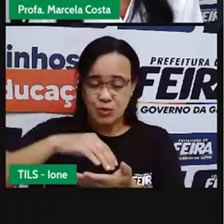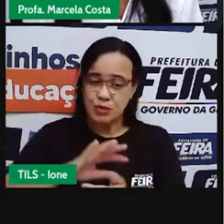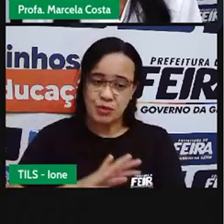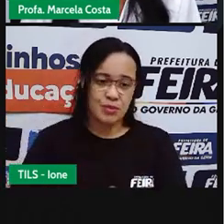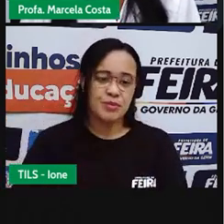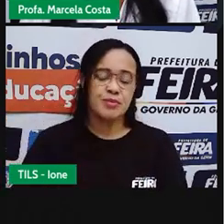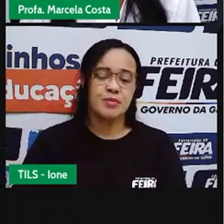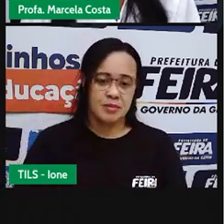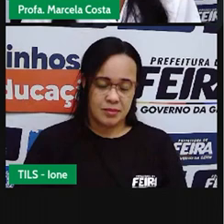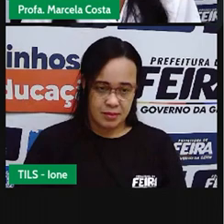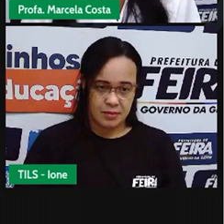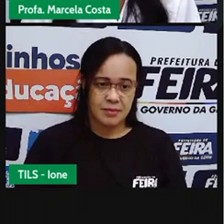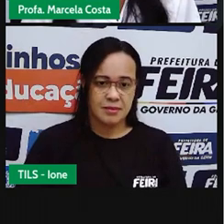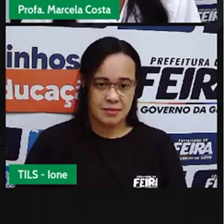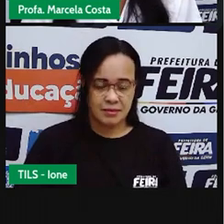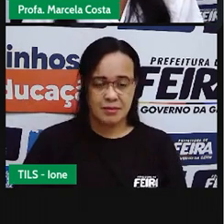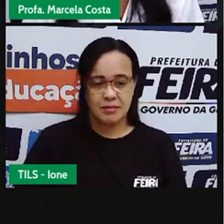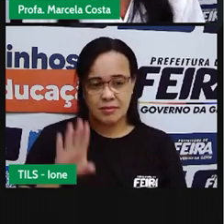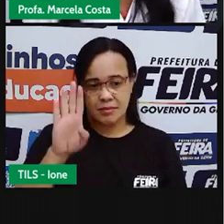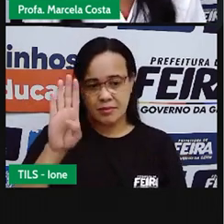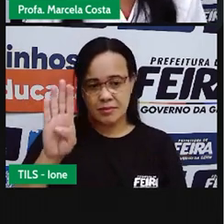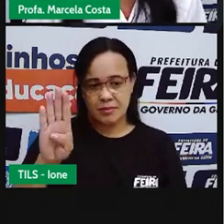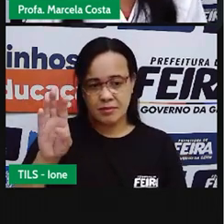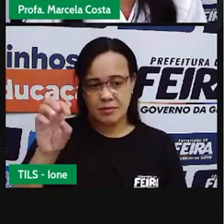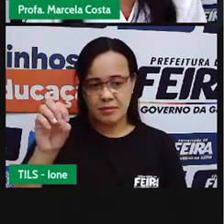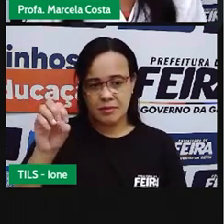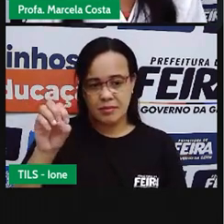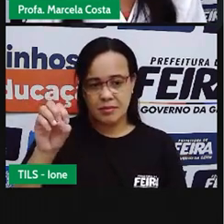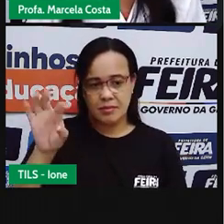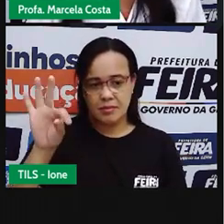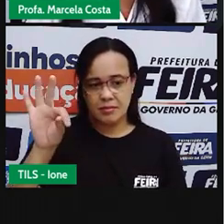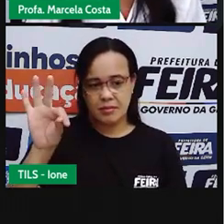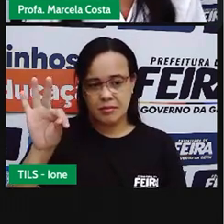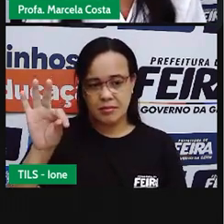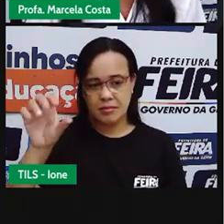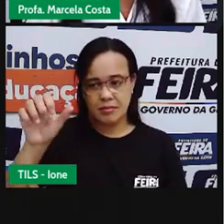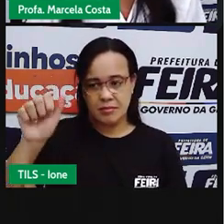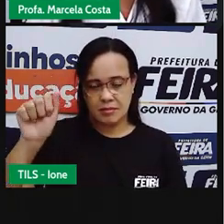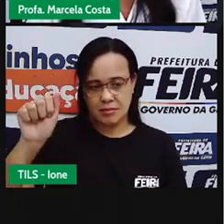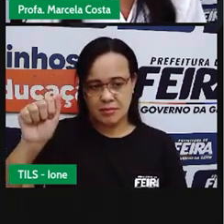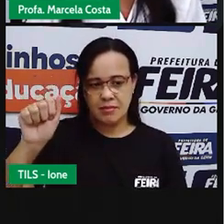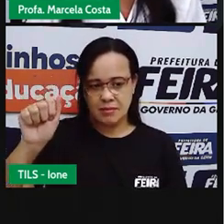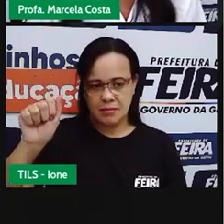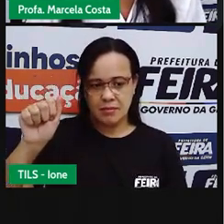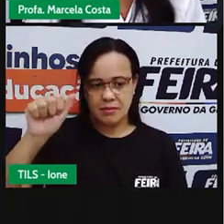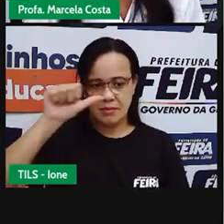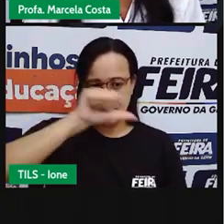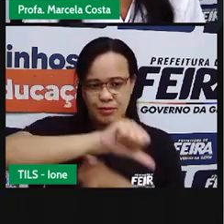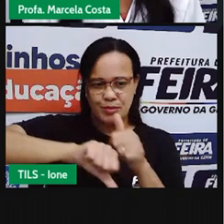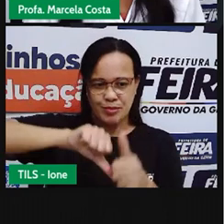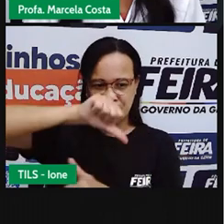Então, bote se transformou em bota.